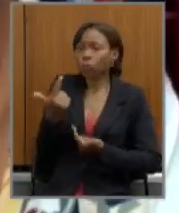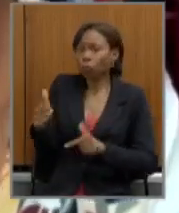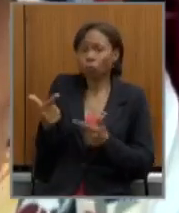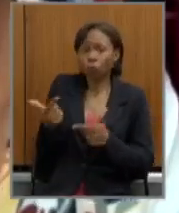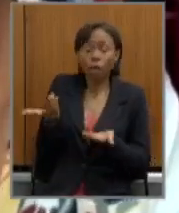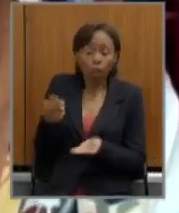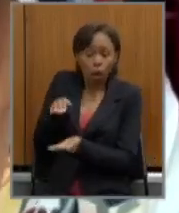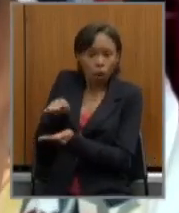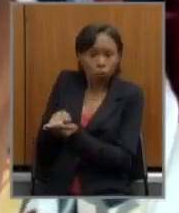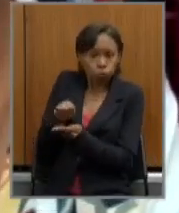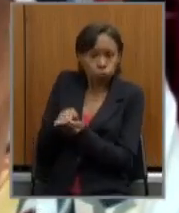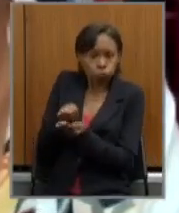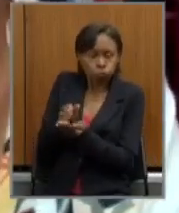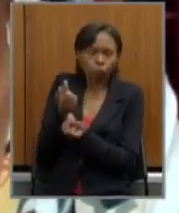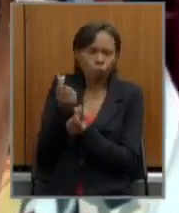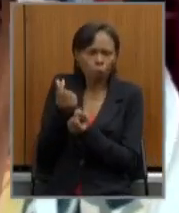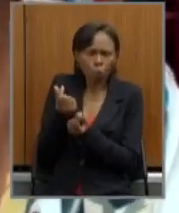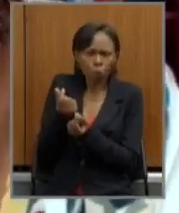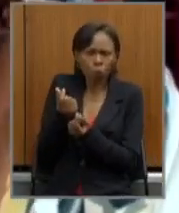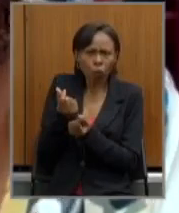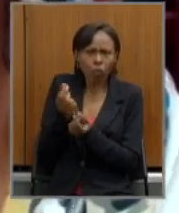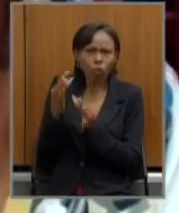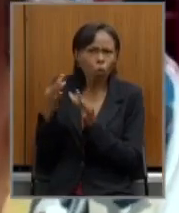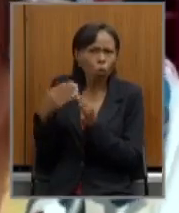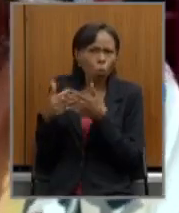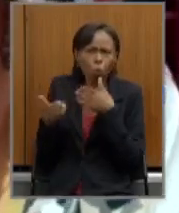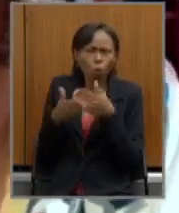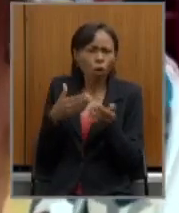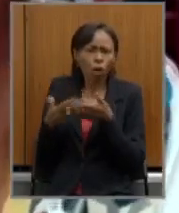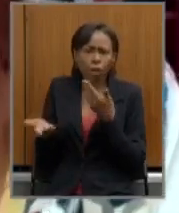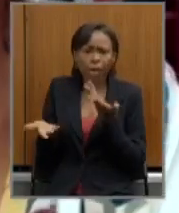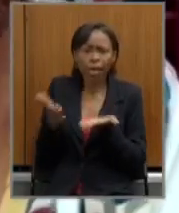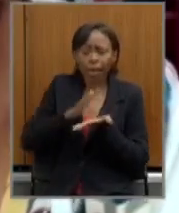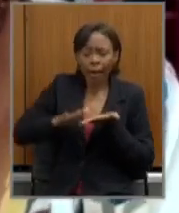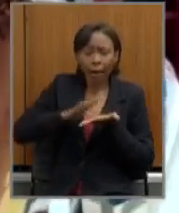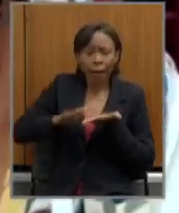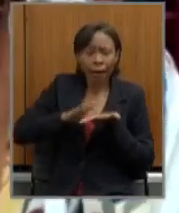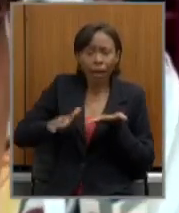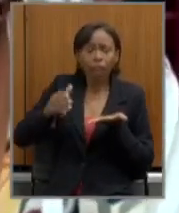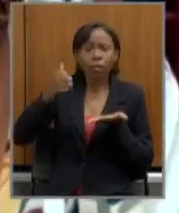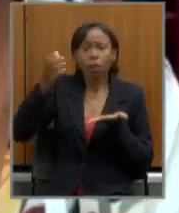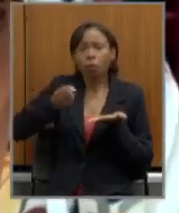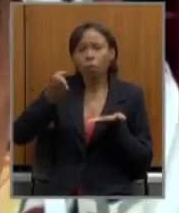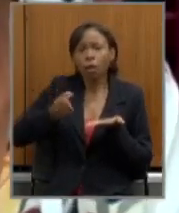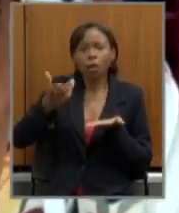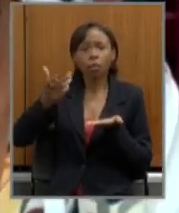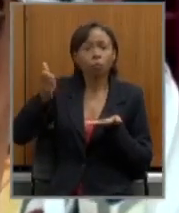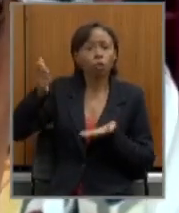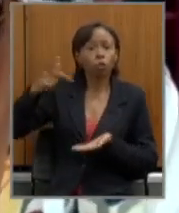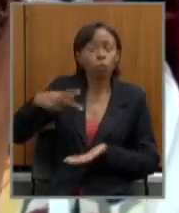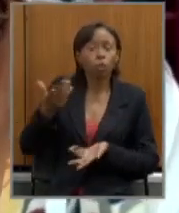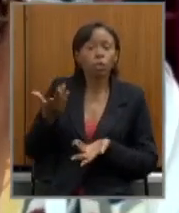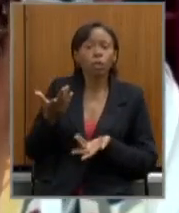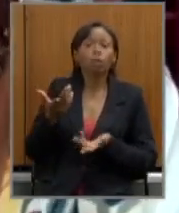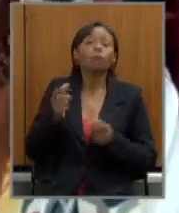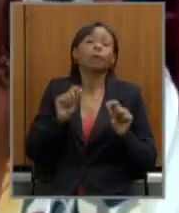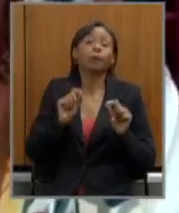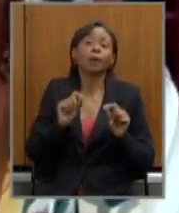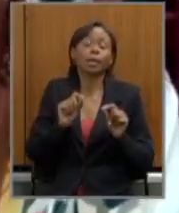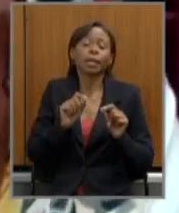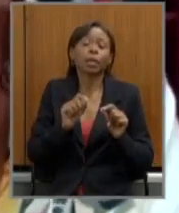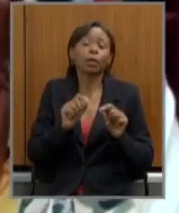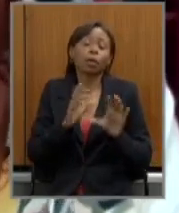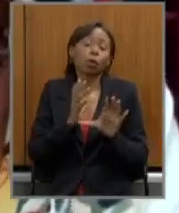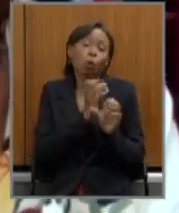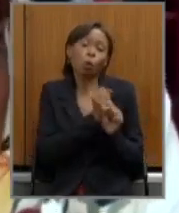seria arcado toda a despesa de aposentado pensionista pelo recurso do tesouro do estado